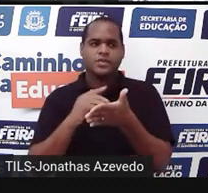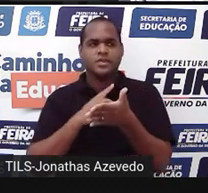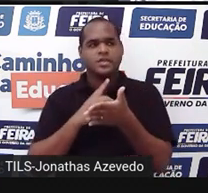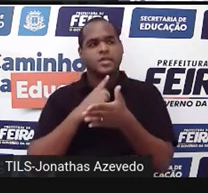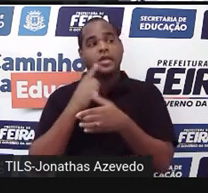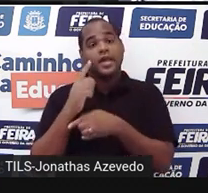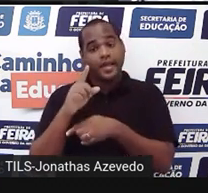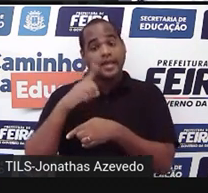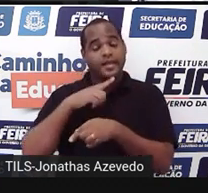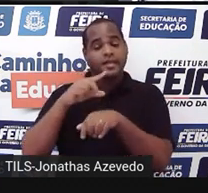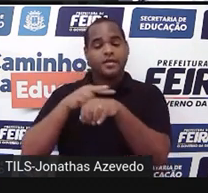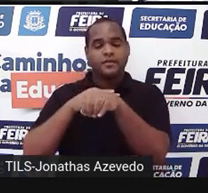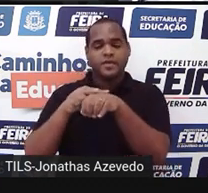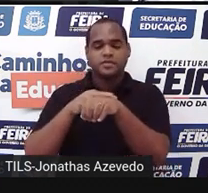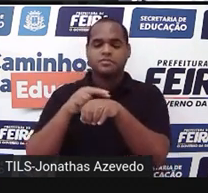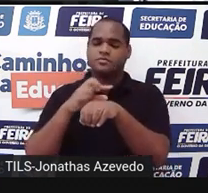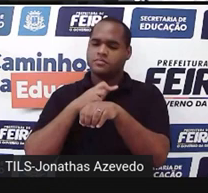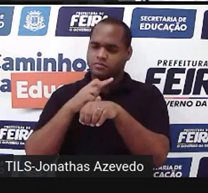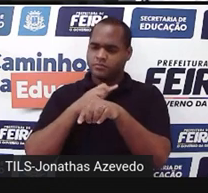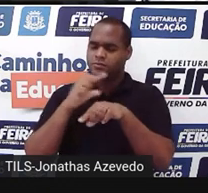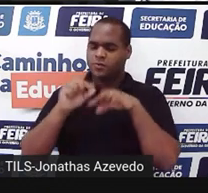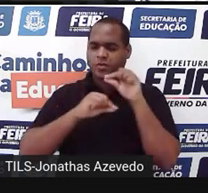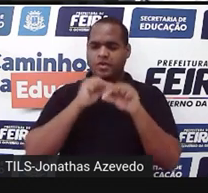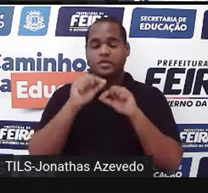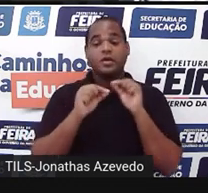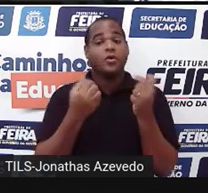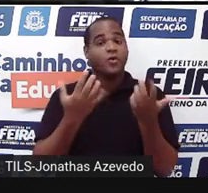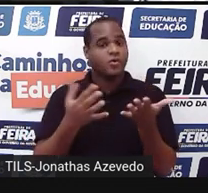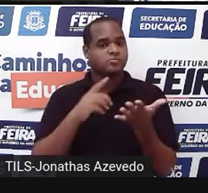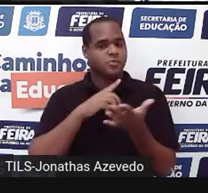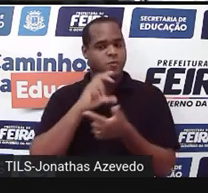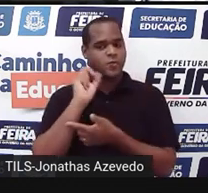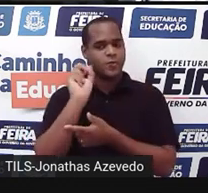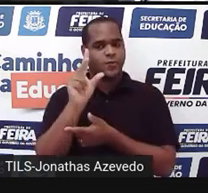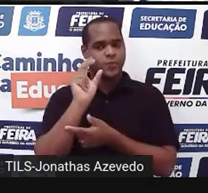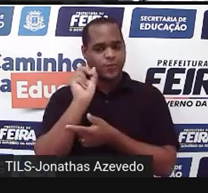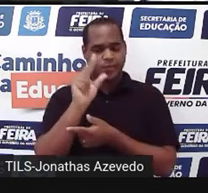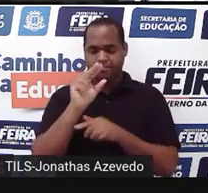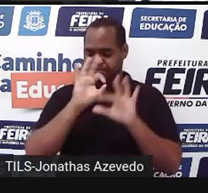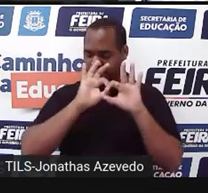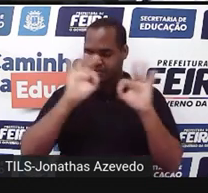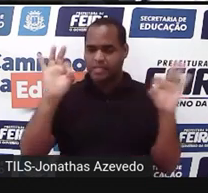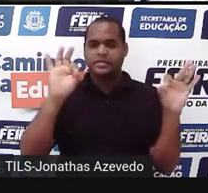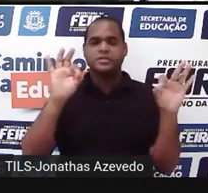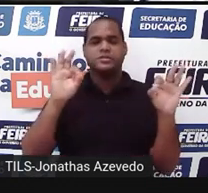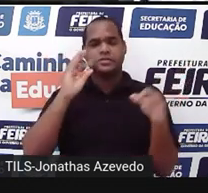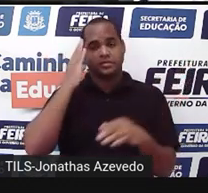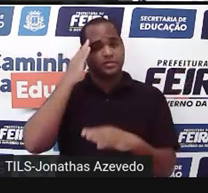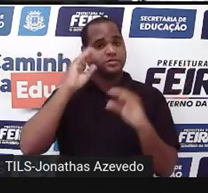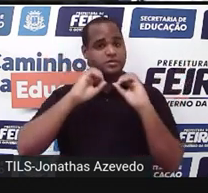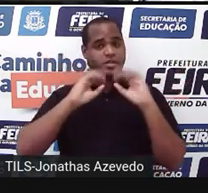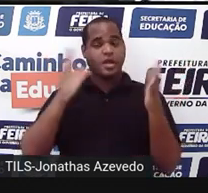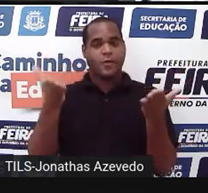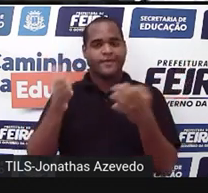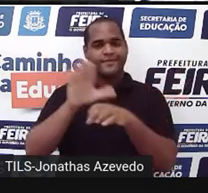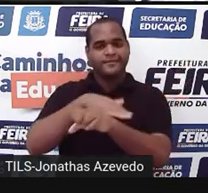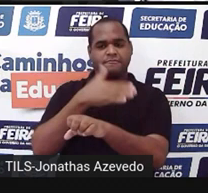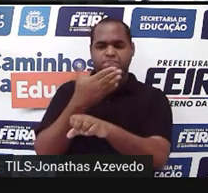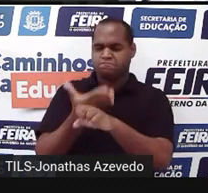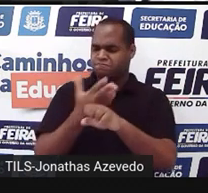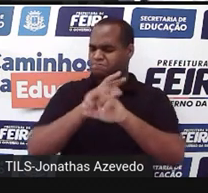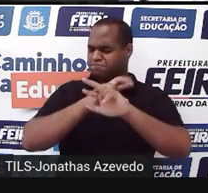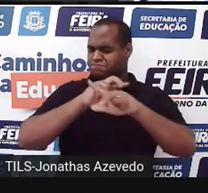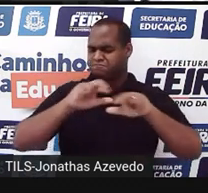sempre em verde o número 4 para dizer assim, ó, tudo ok aqui, tudo massa. Do que a gente viu até aqui eu entendi